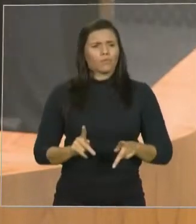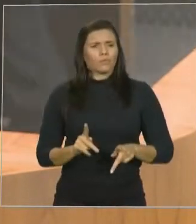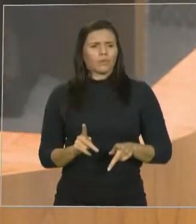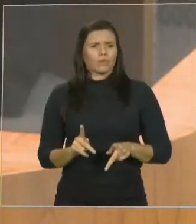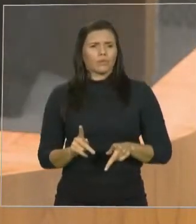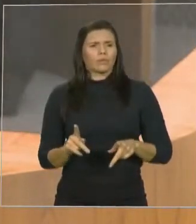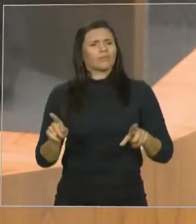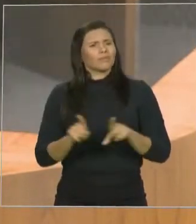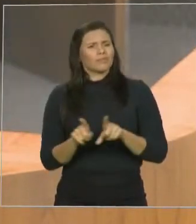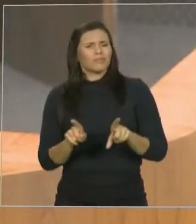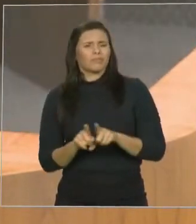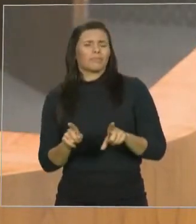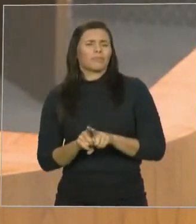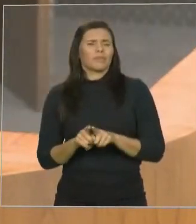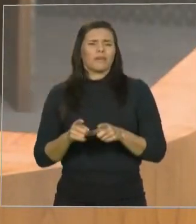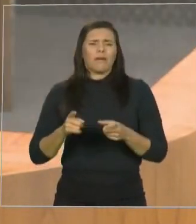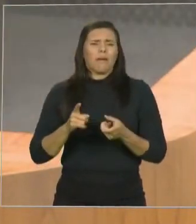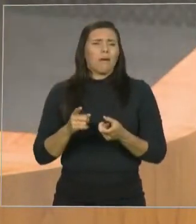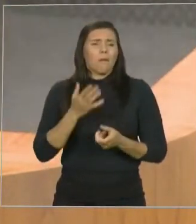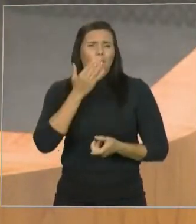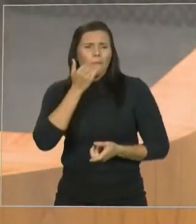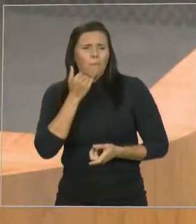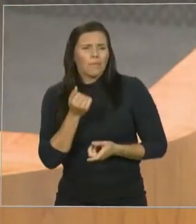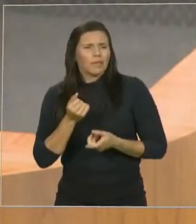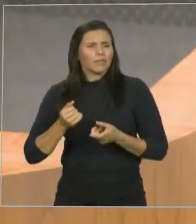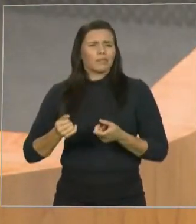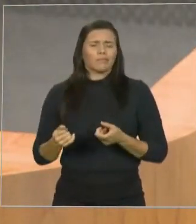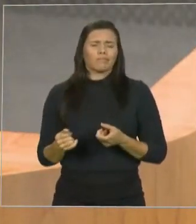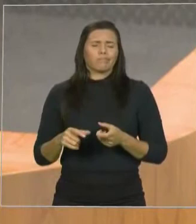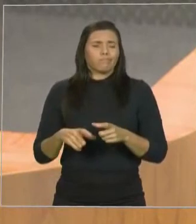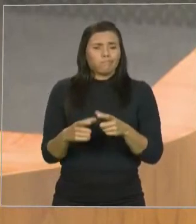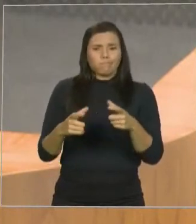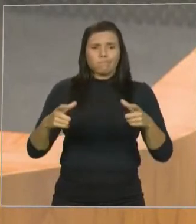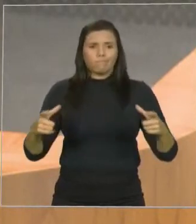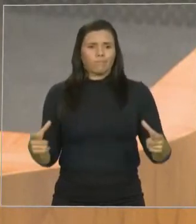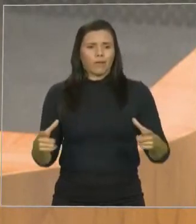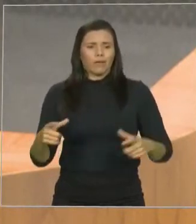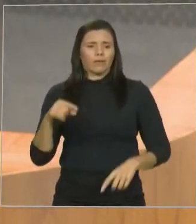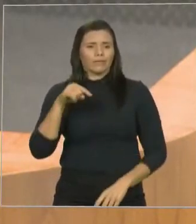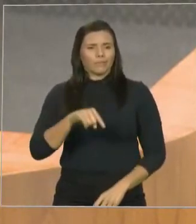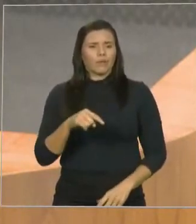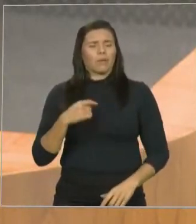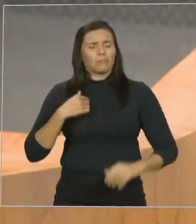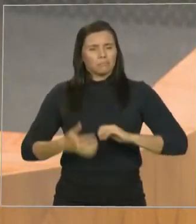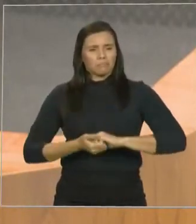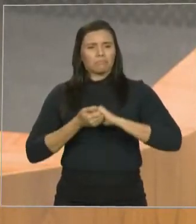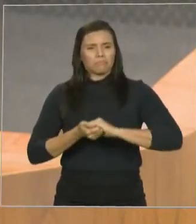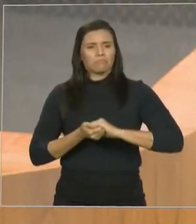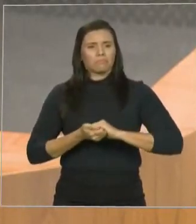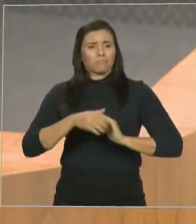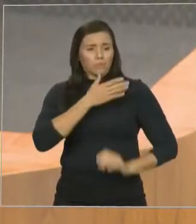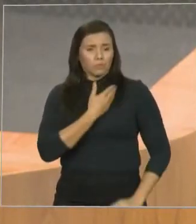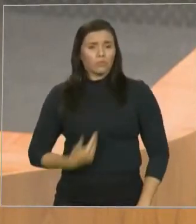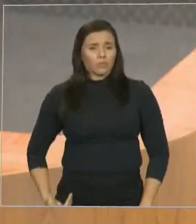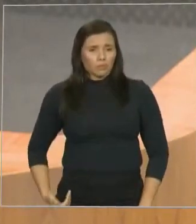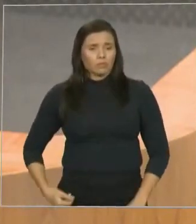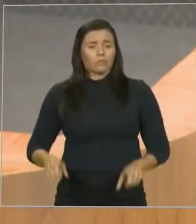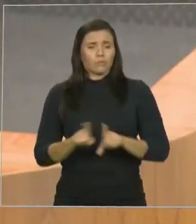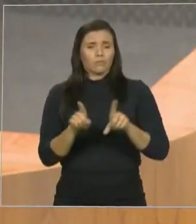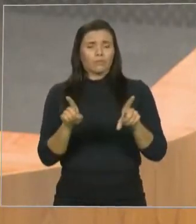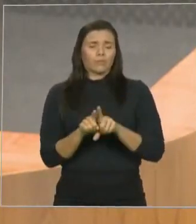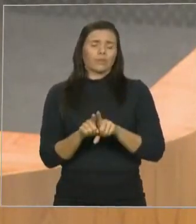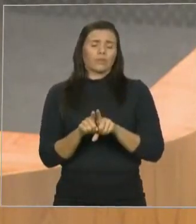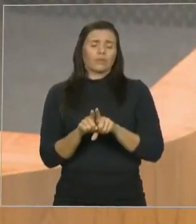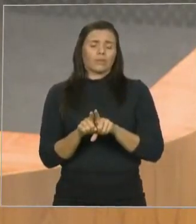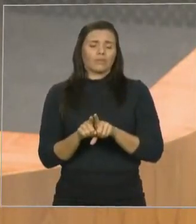sendo servidas no estado do Maranhão. Parabenizo ao governador, parabenizo à prefeita França, que também garantiu